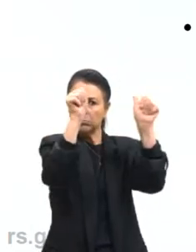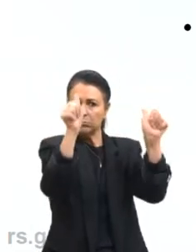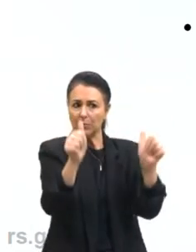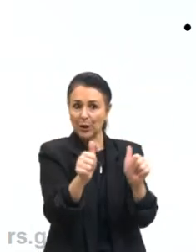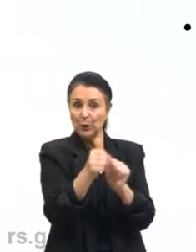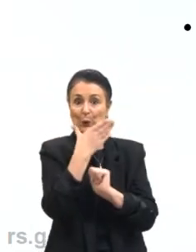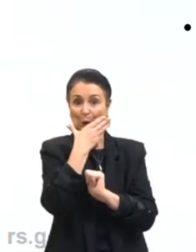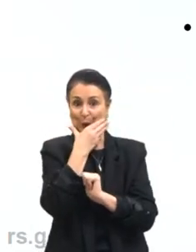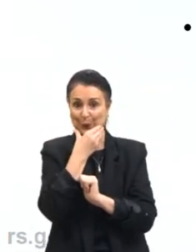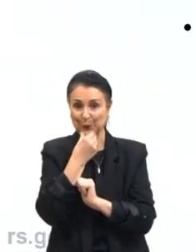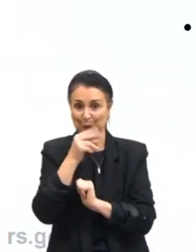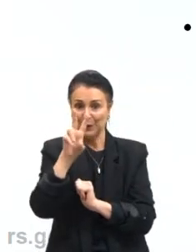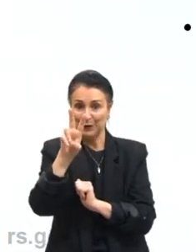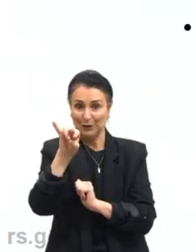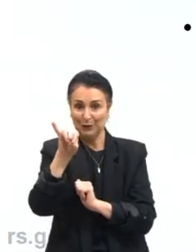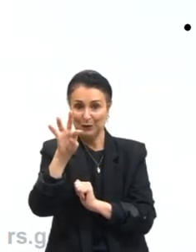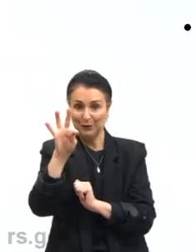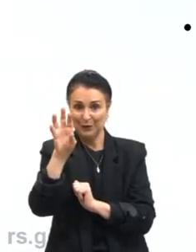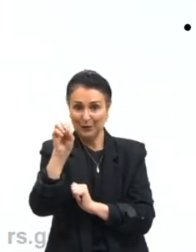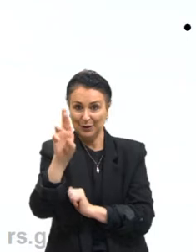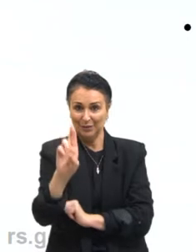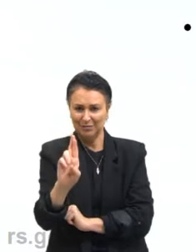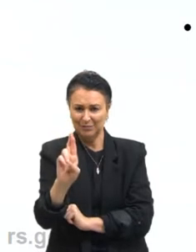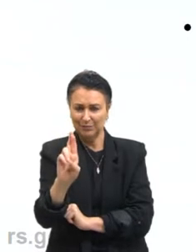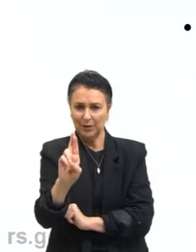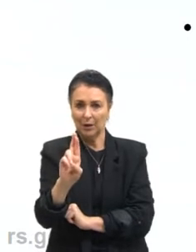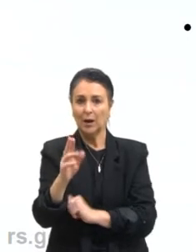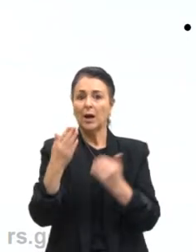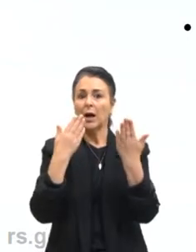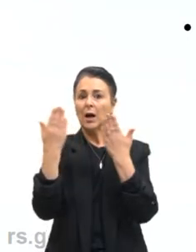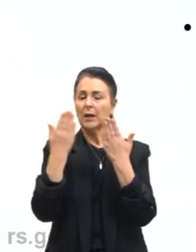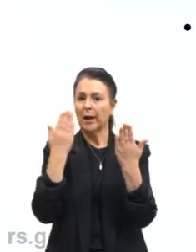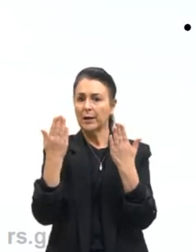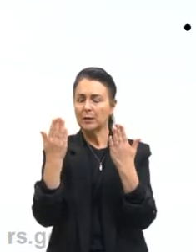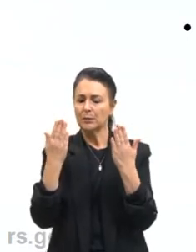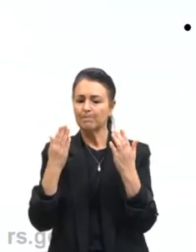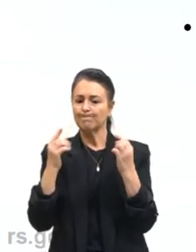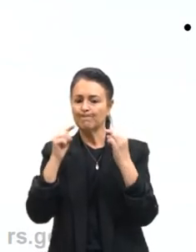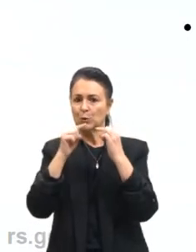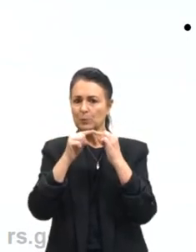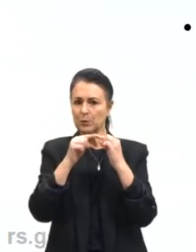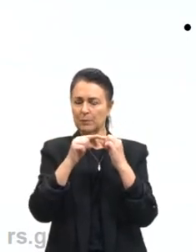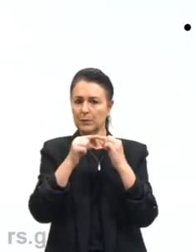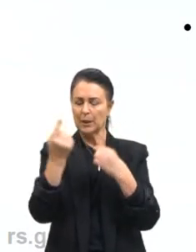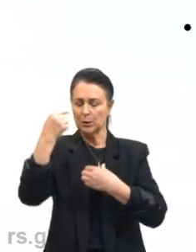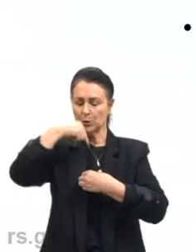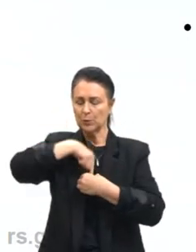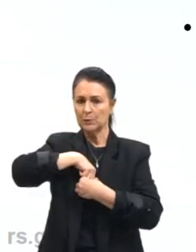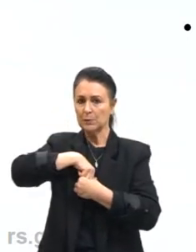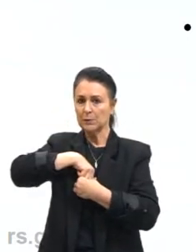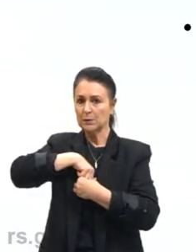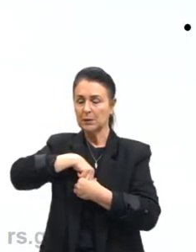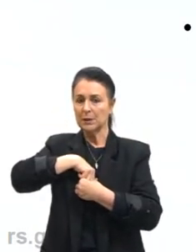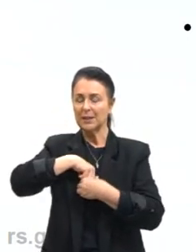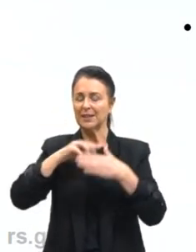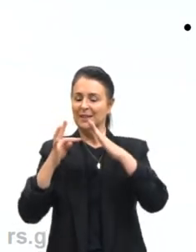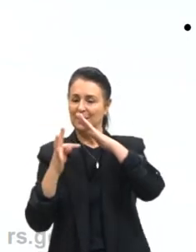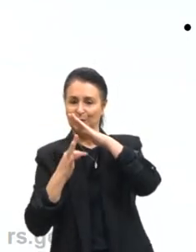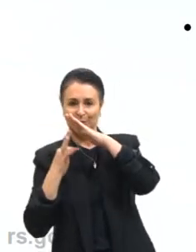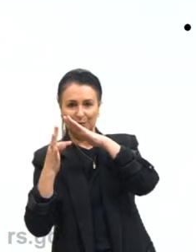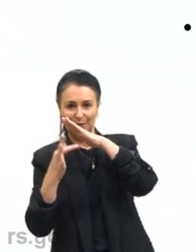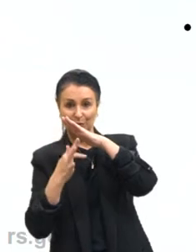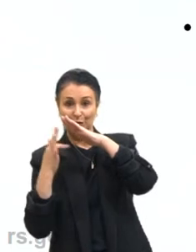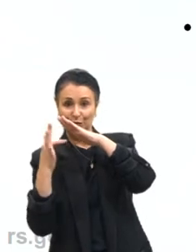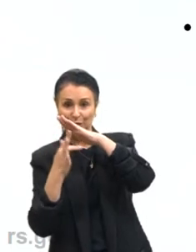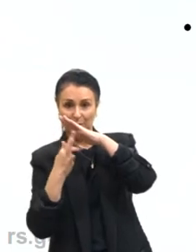Meirelles. Vamos lá. A análise objetiva, a análise subjetiva e a análise formal, que é